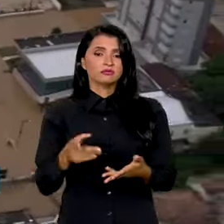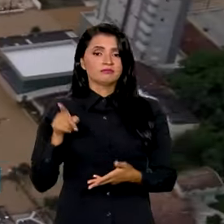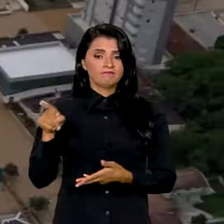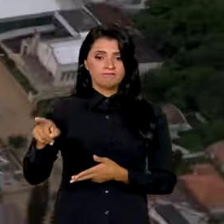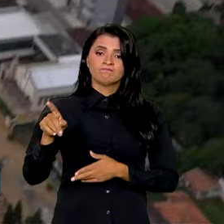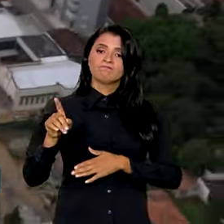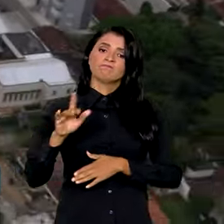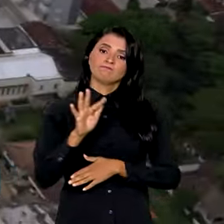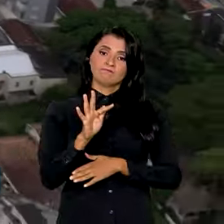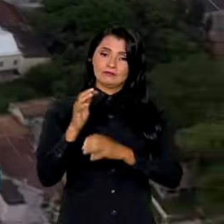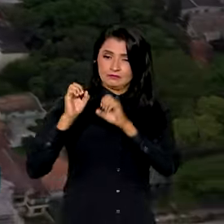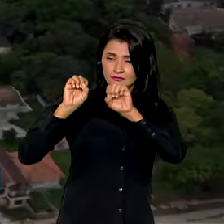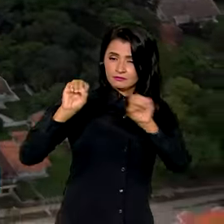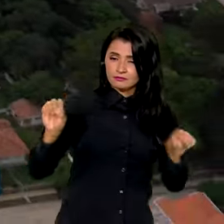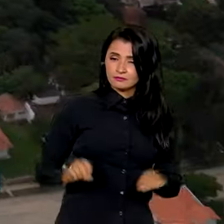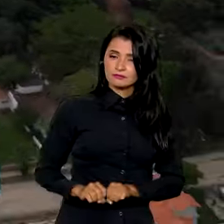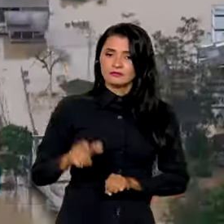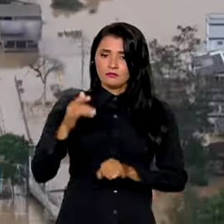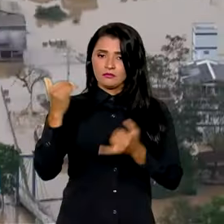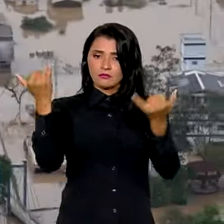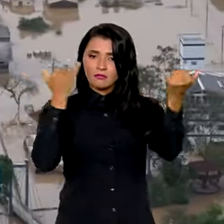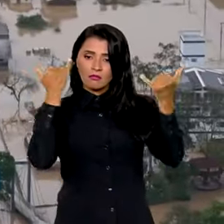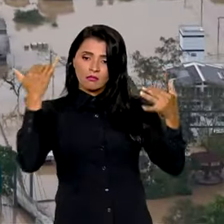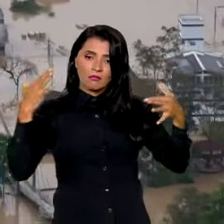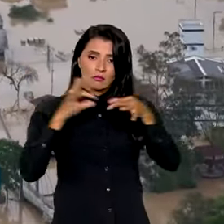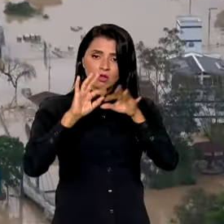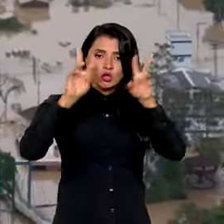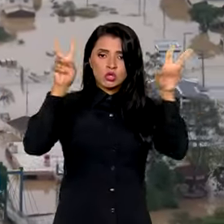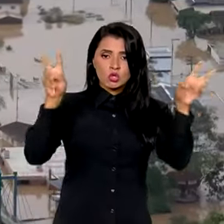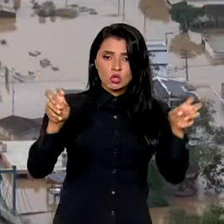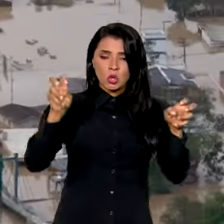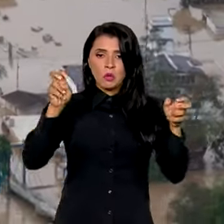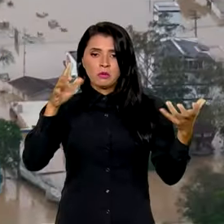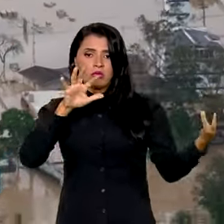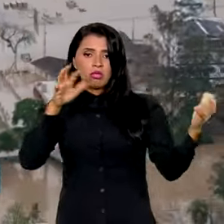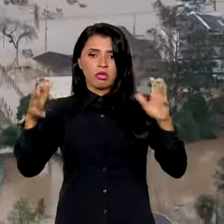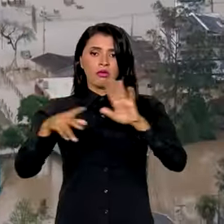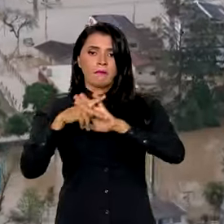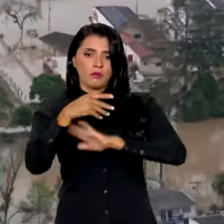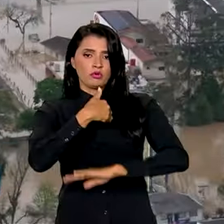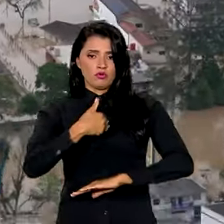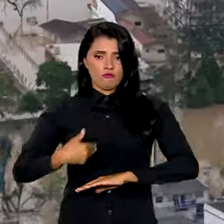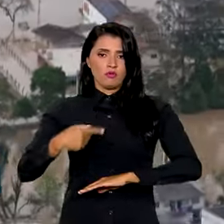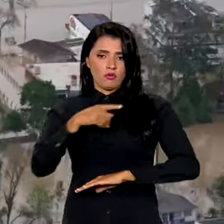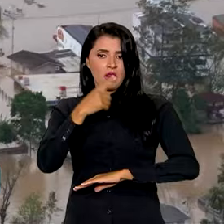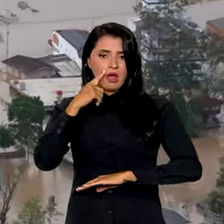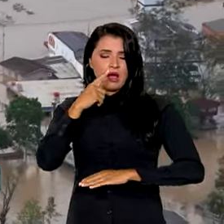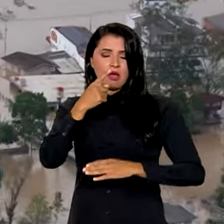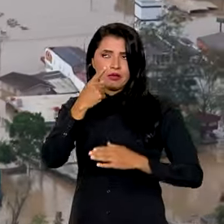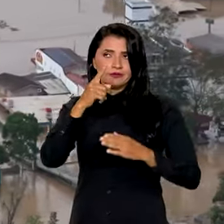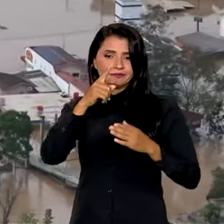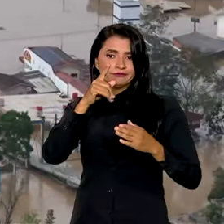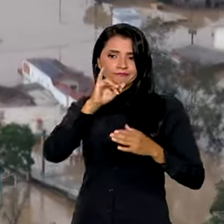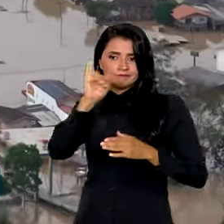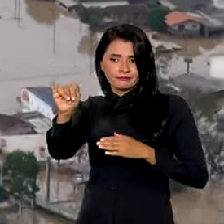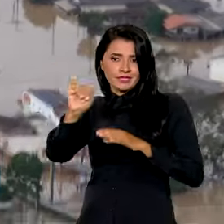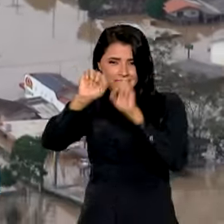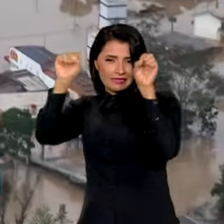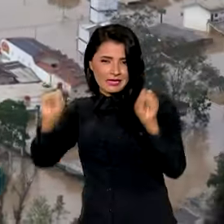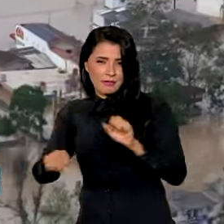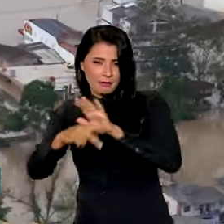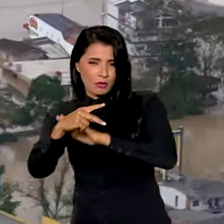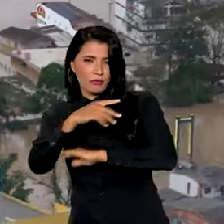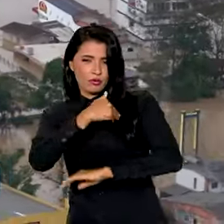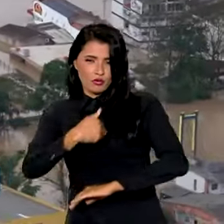o Sistema Integrado de Informações sobre Desastres do Governo Federal, o prejuízo já passa de 1